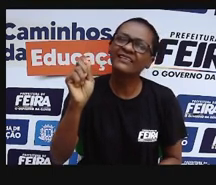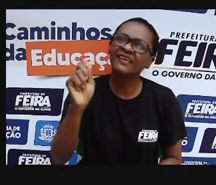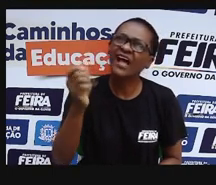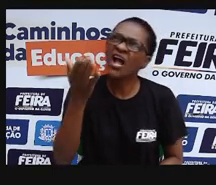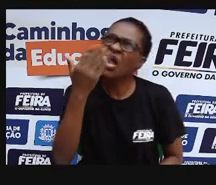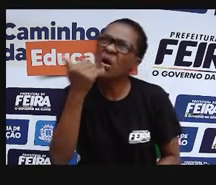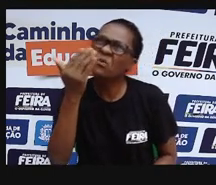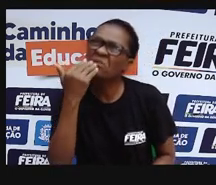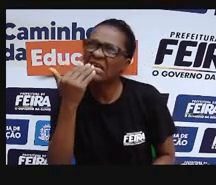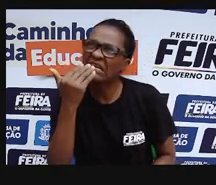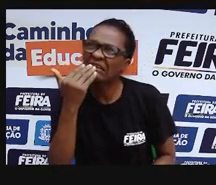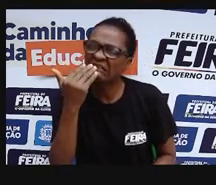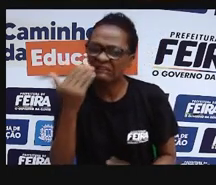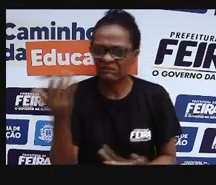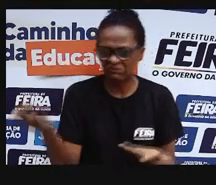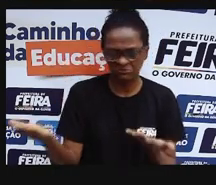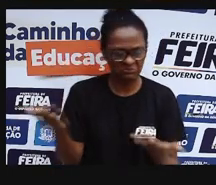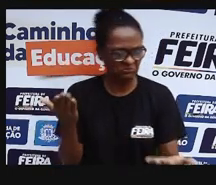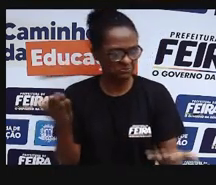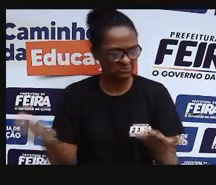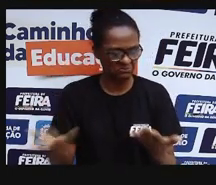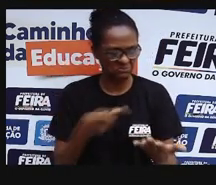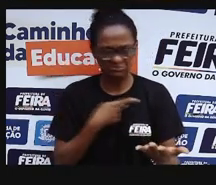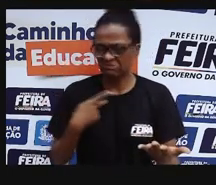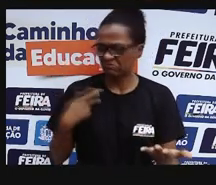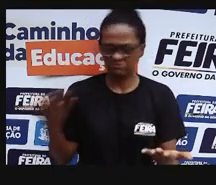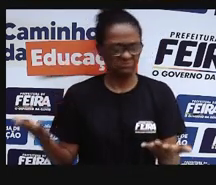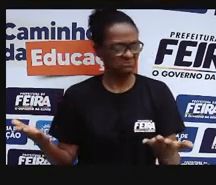comida tem a ver com saúde? Será que tem alguma coisa?